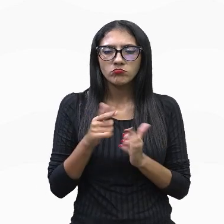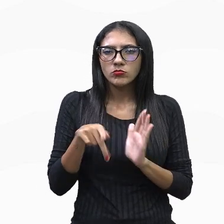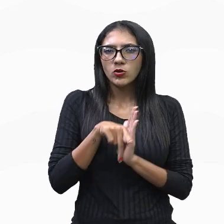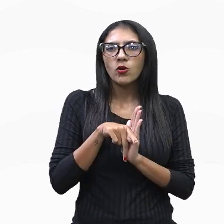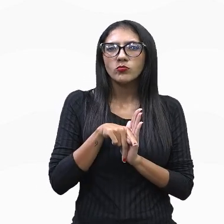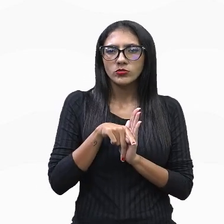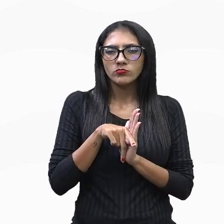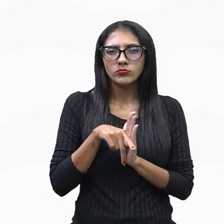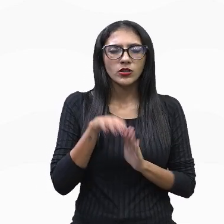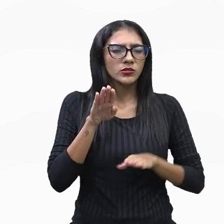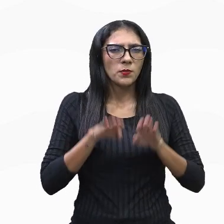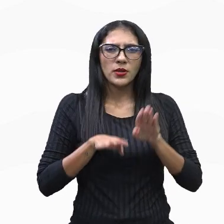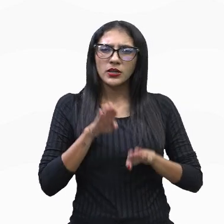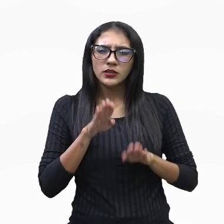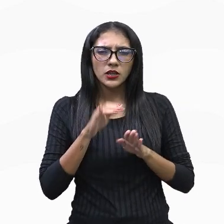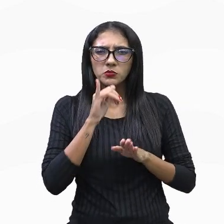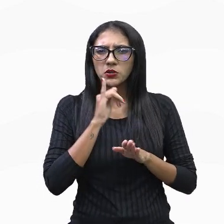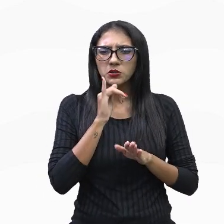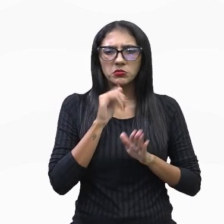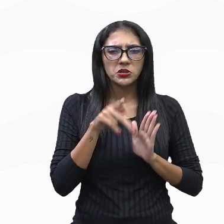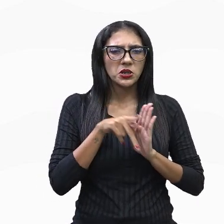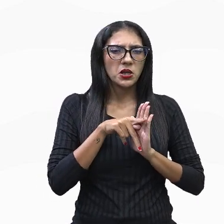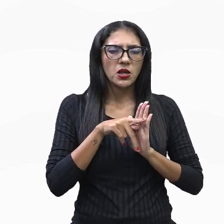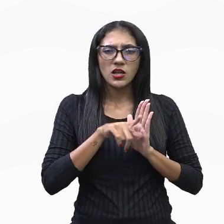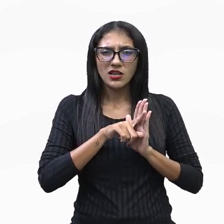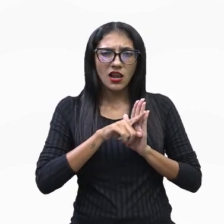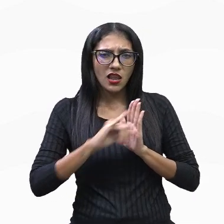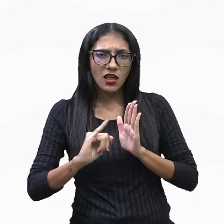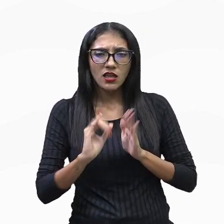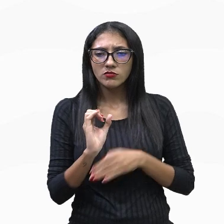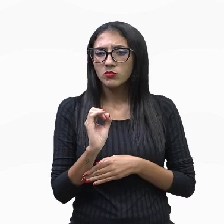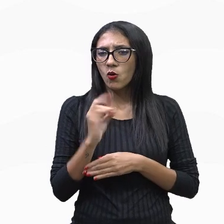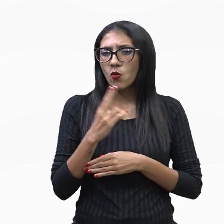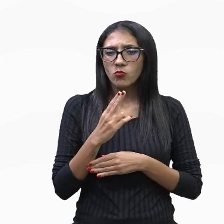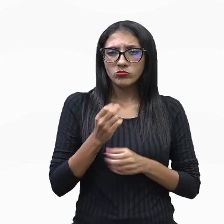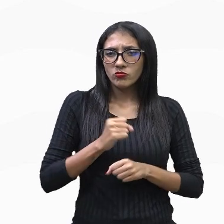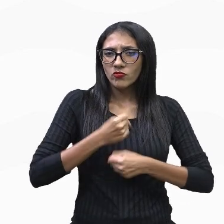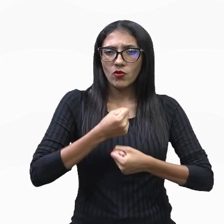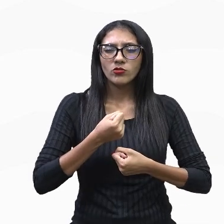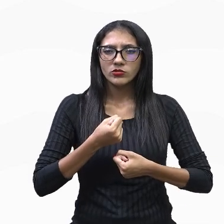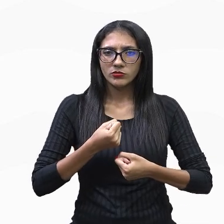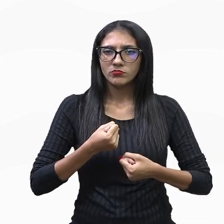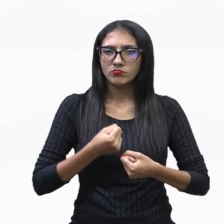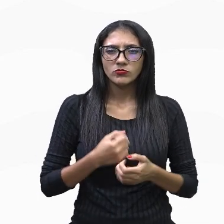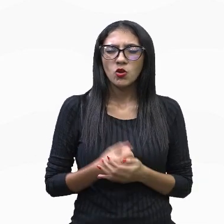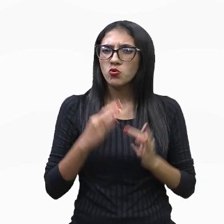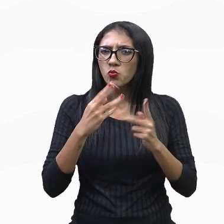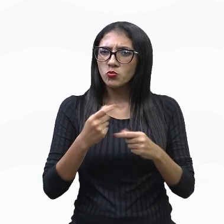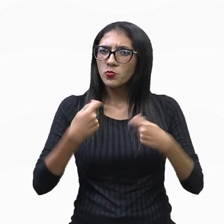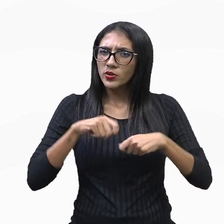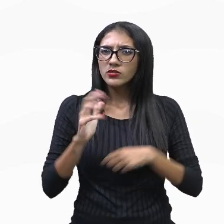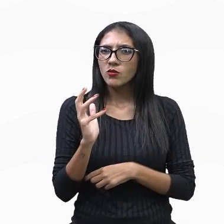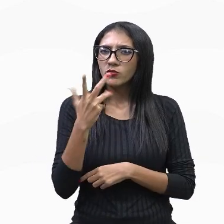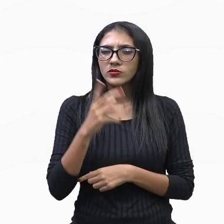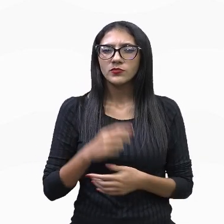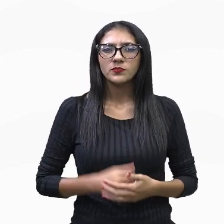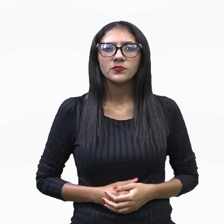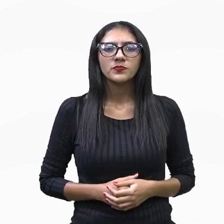certas leis e forças. Ponto. Essa é a ideia, né? O que é, é, é como deve ser, tá? Pronto aí.